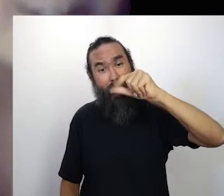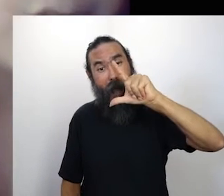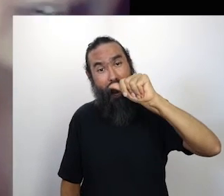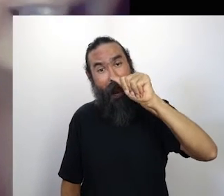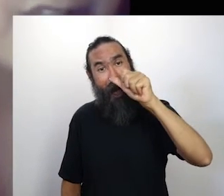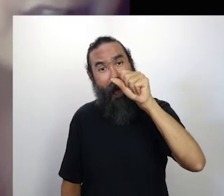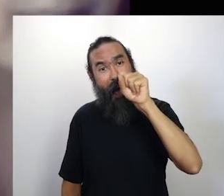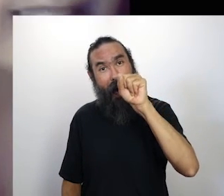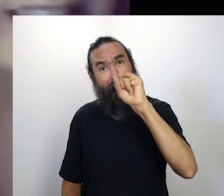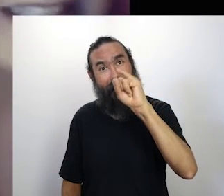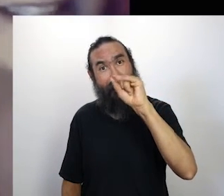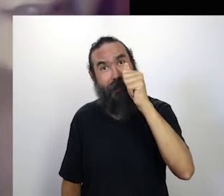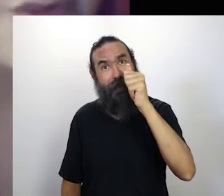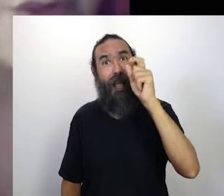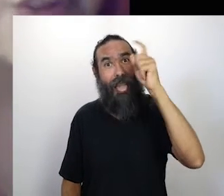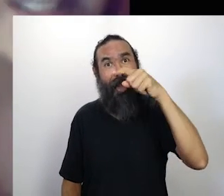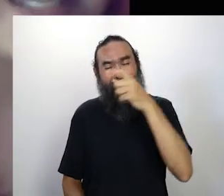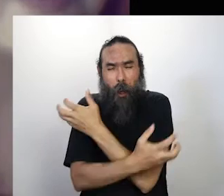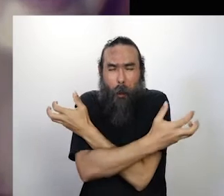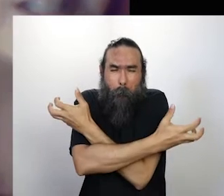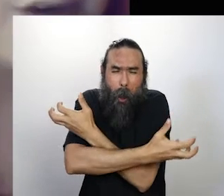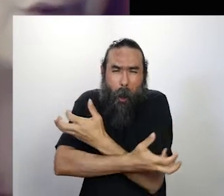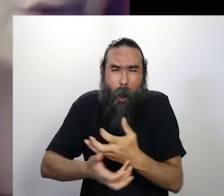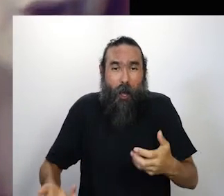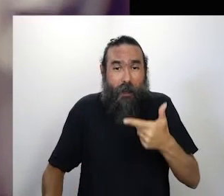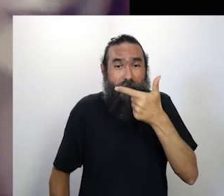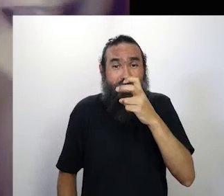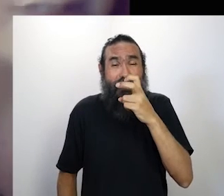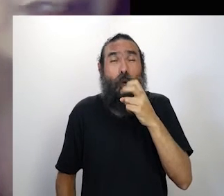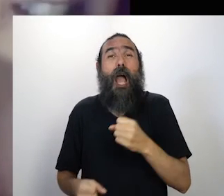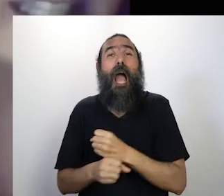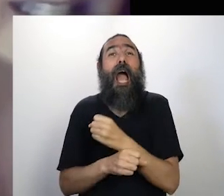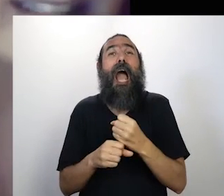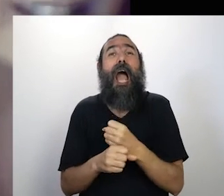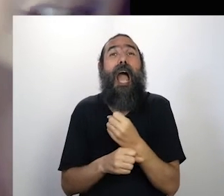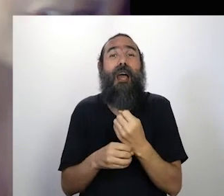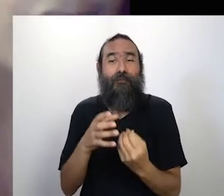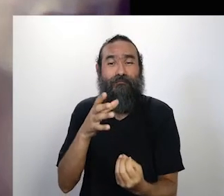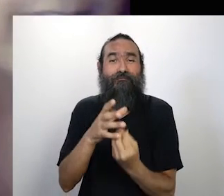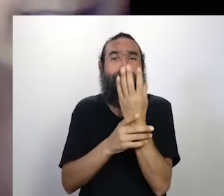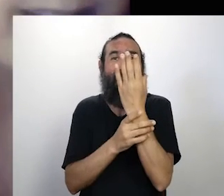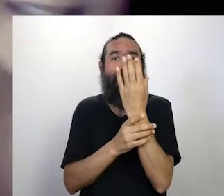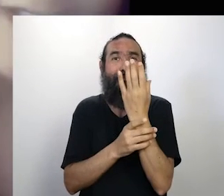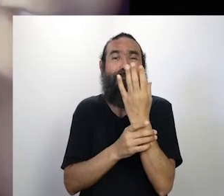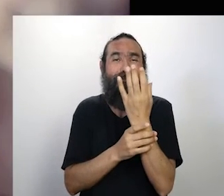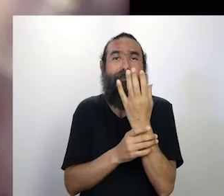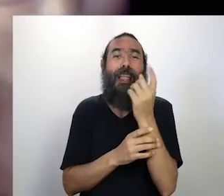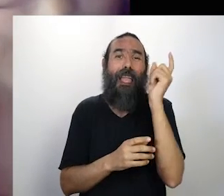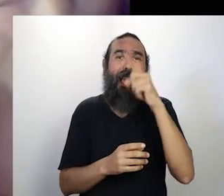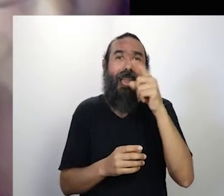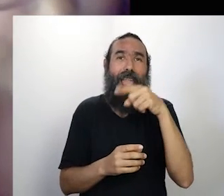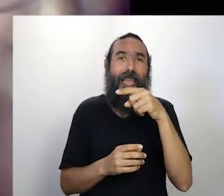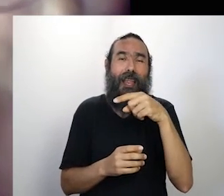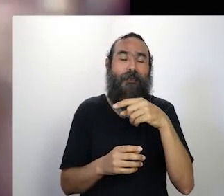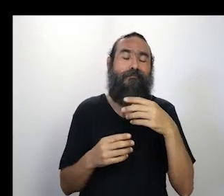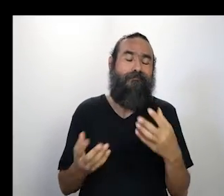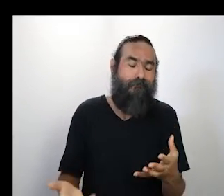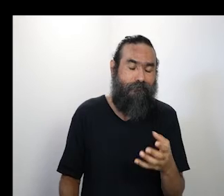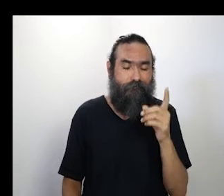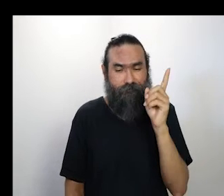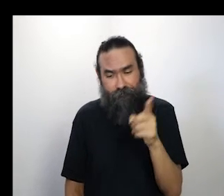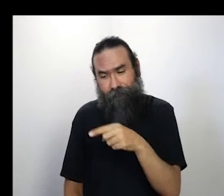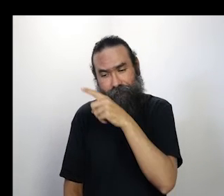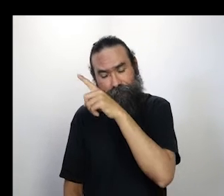25 anos da banda, então, isso seria um coroamento dessa trajetória. infelizmente foi suspenso.